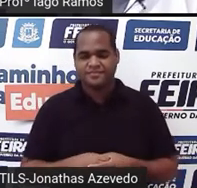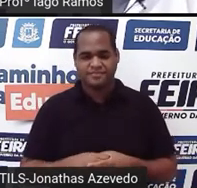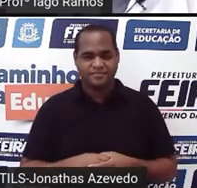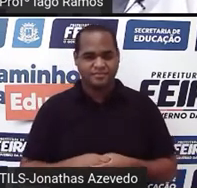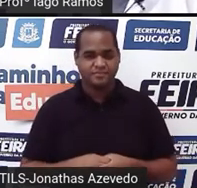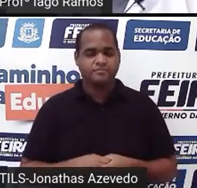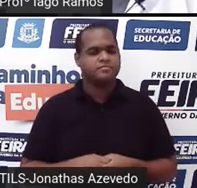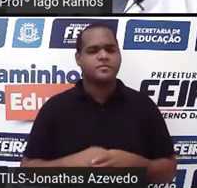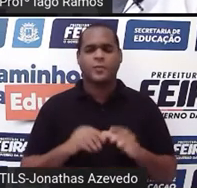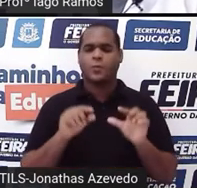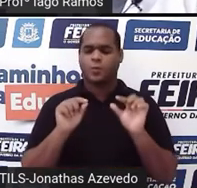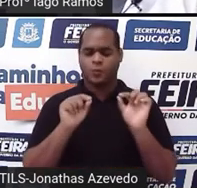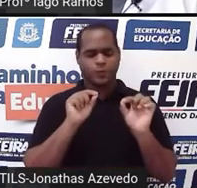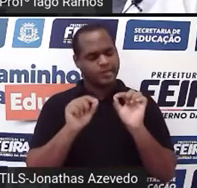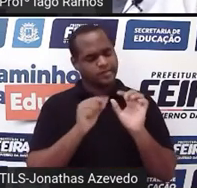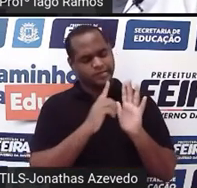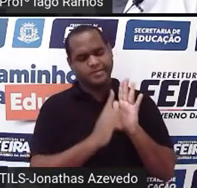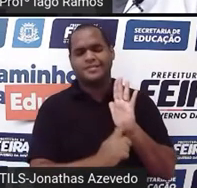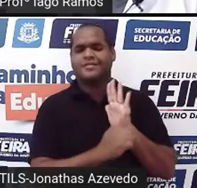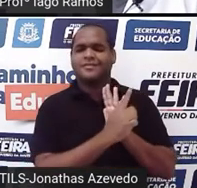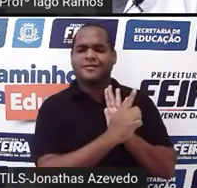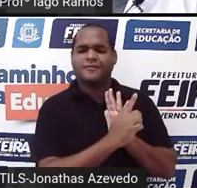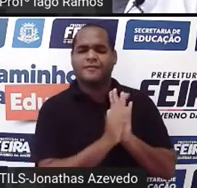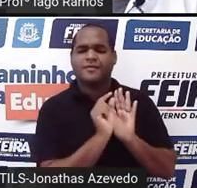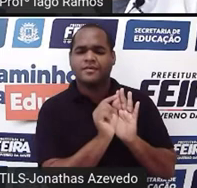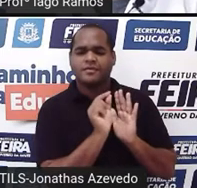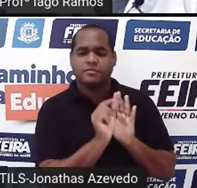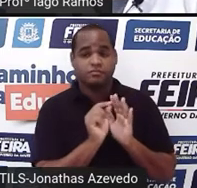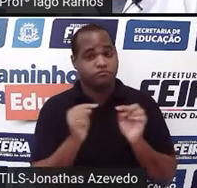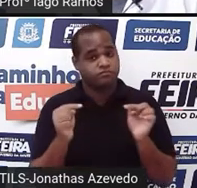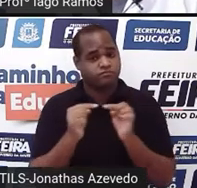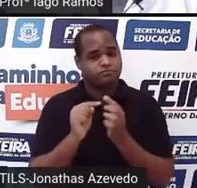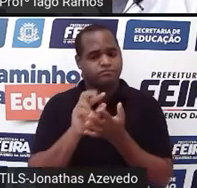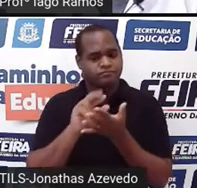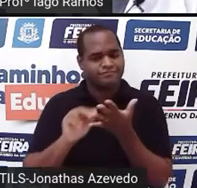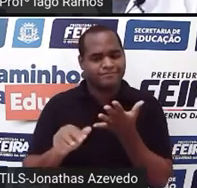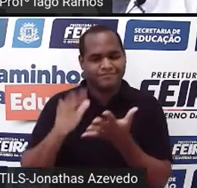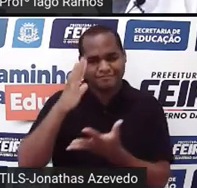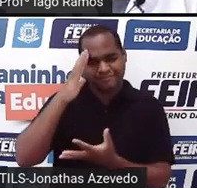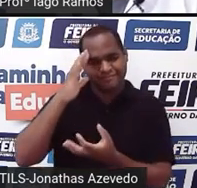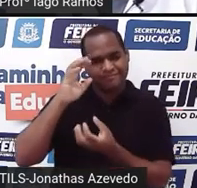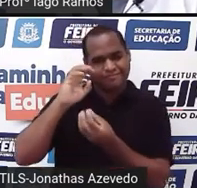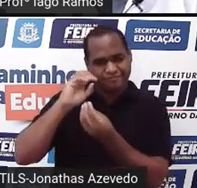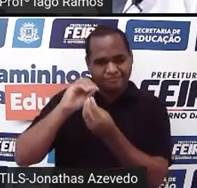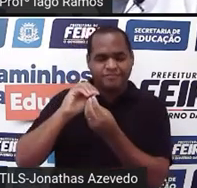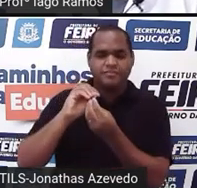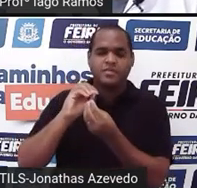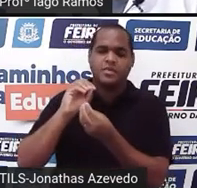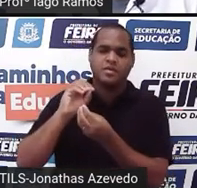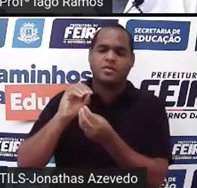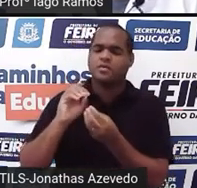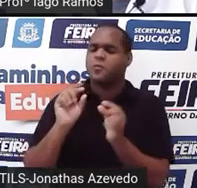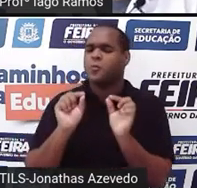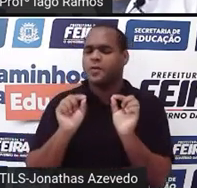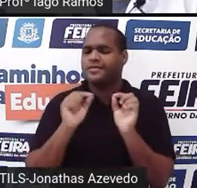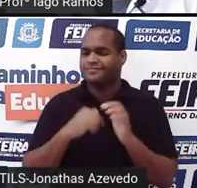O que é que são gráficos? Né? Uma forma de dizer o que é que são gráficos. Então, eu